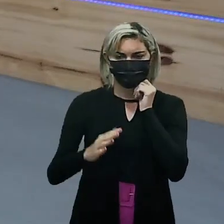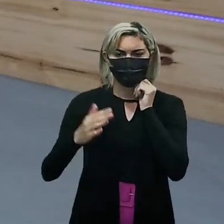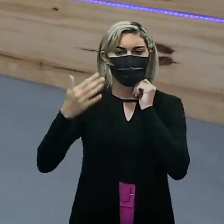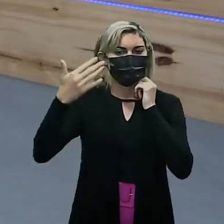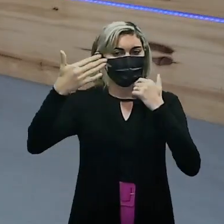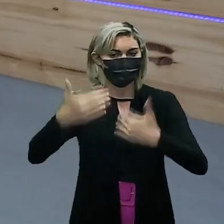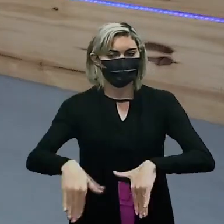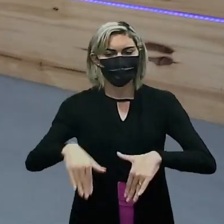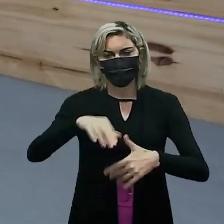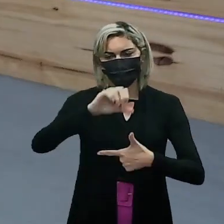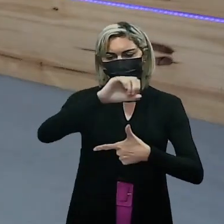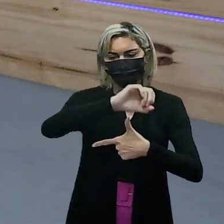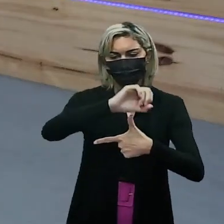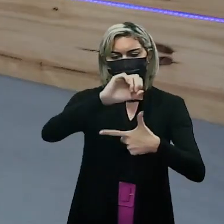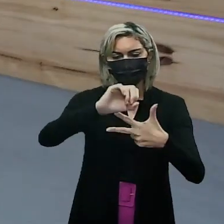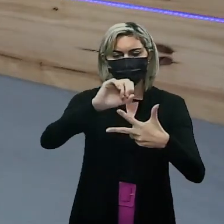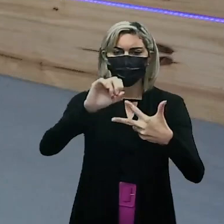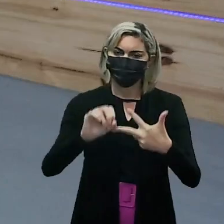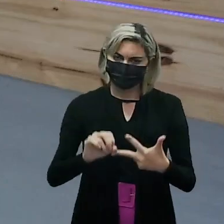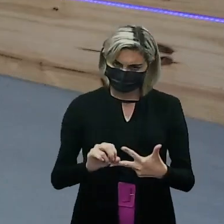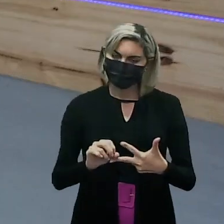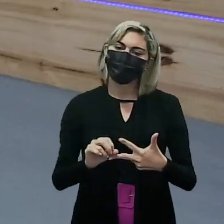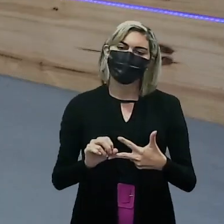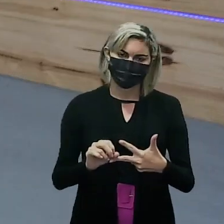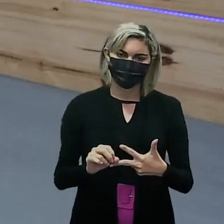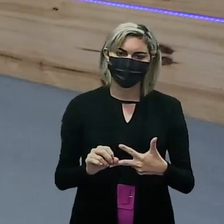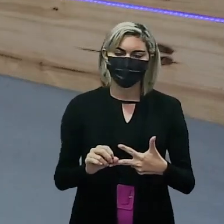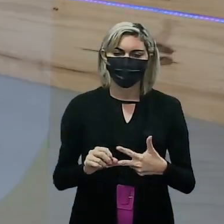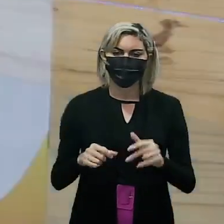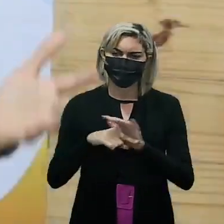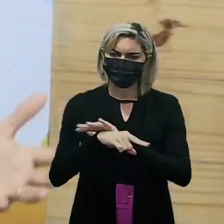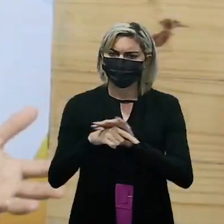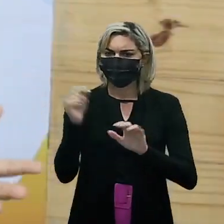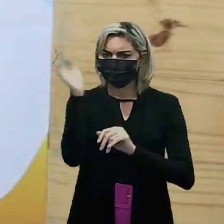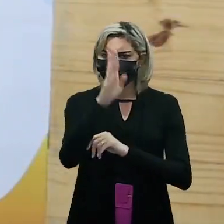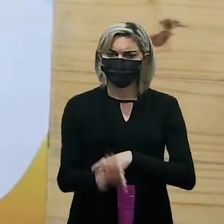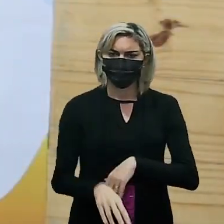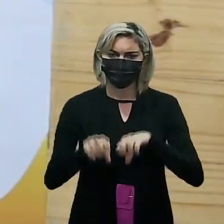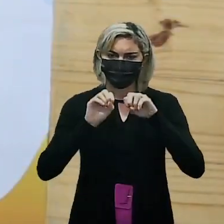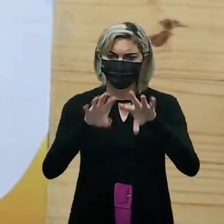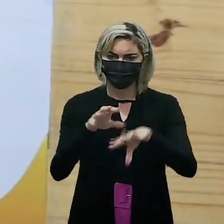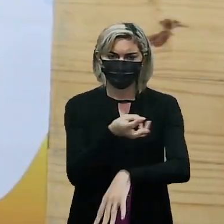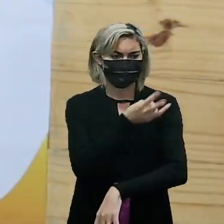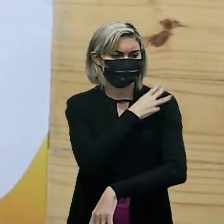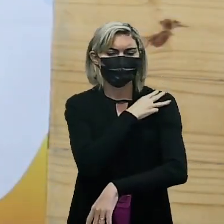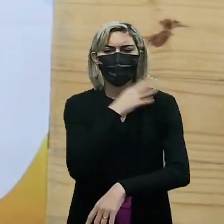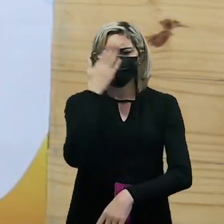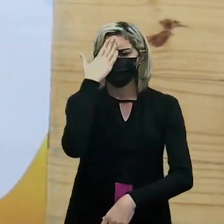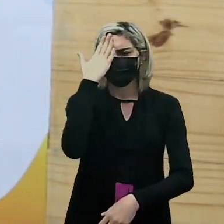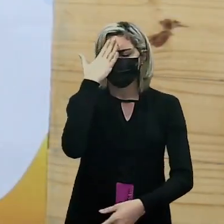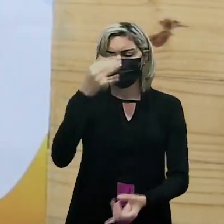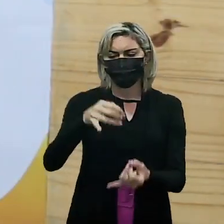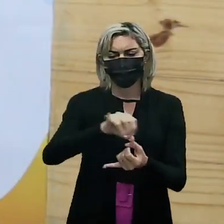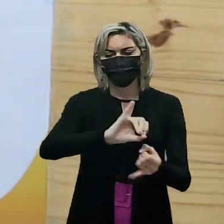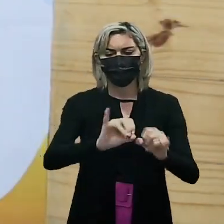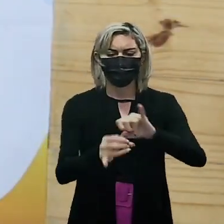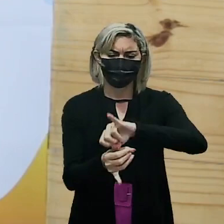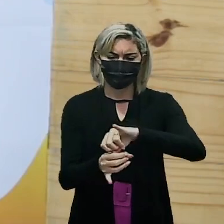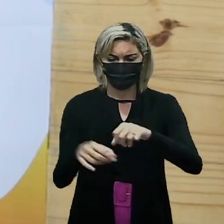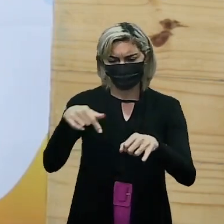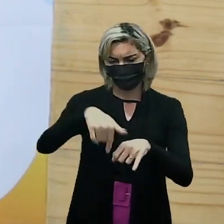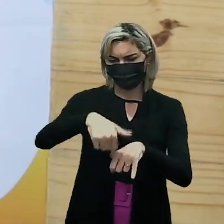do Enem Exame Nacional do Ensino Médio Nós sabemos que Química é uma disciplina de extrema